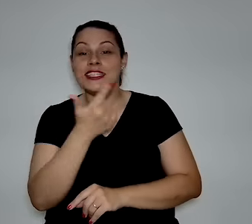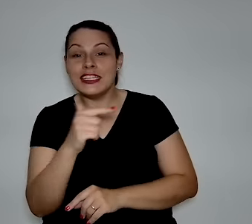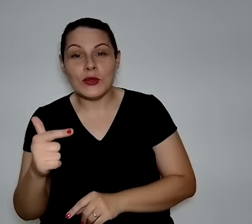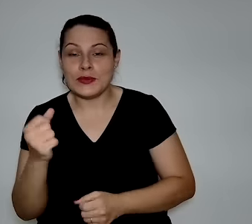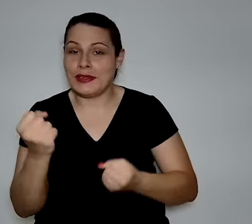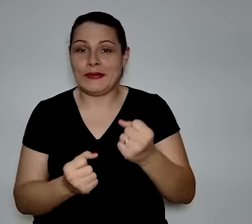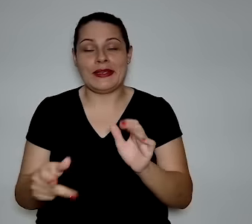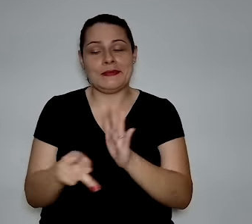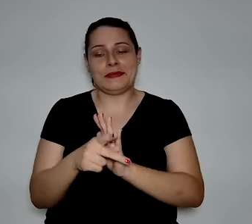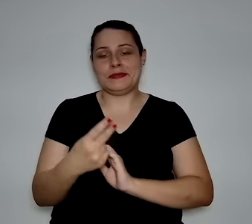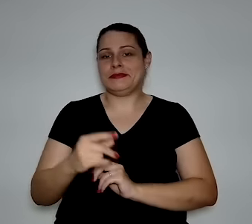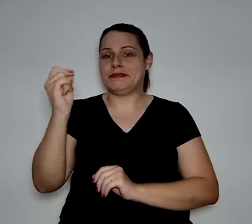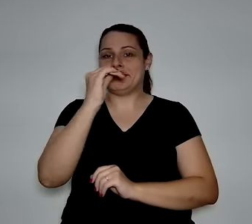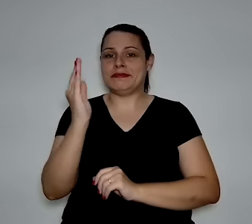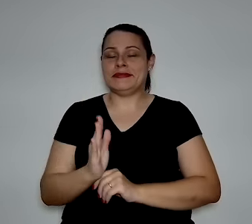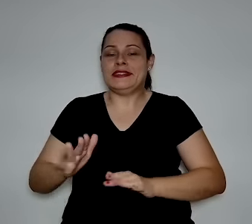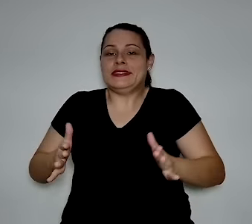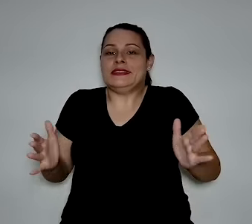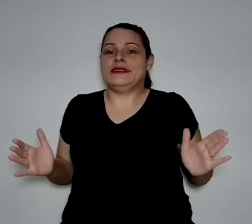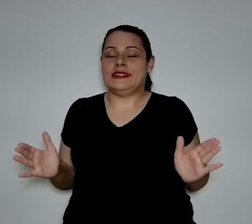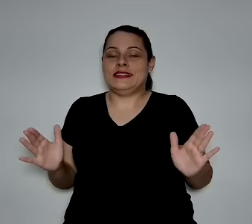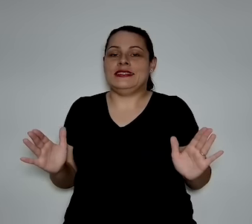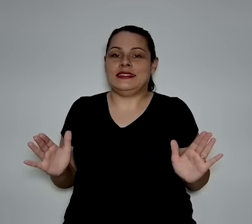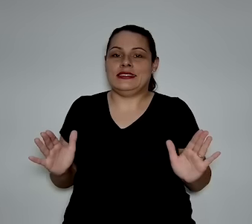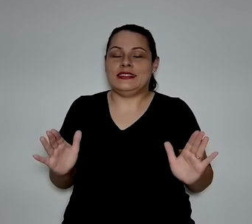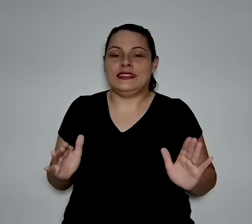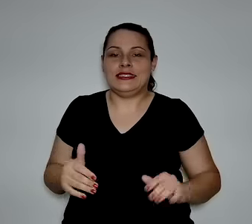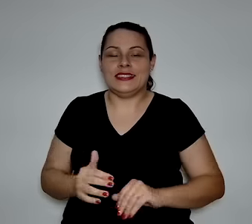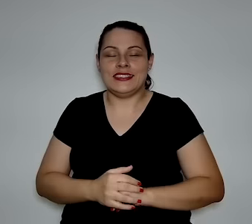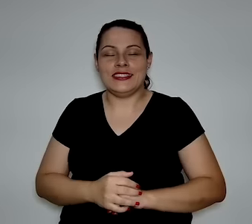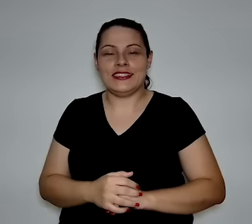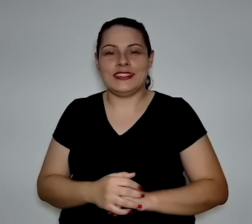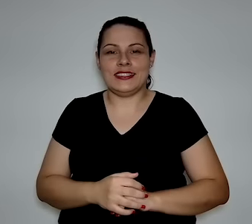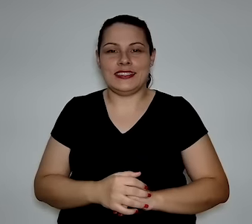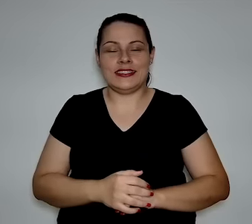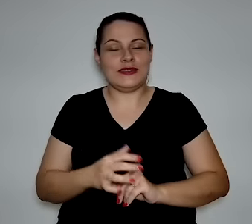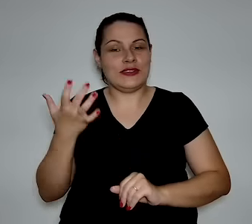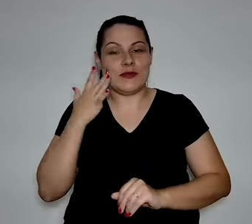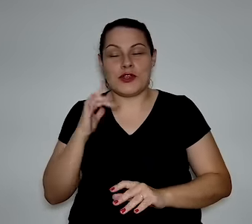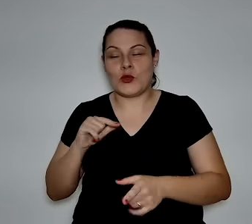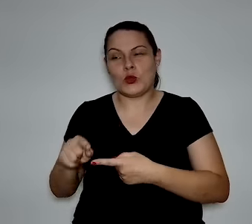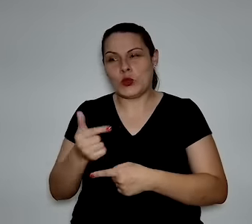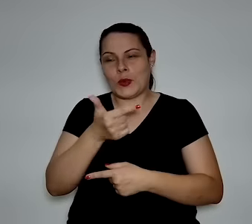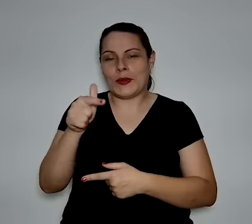não tem um carro brasileiro, mas, enfim, aqui é revista exame, todo mundo vai ouvir isso.